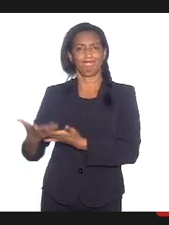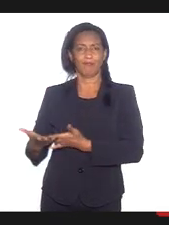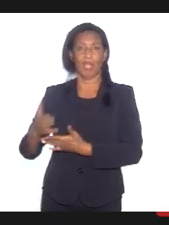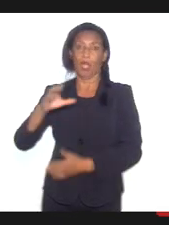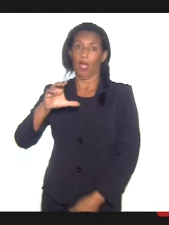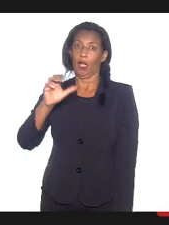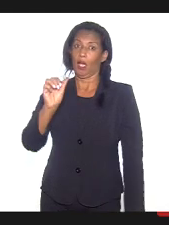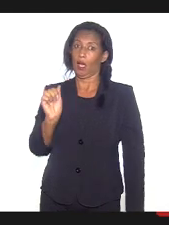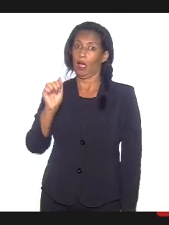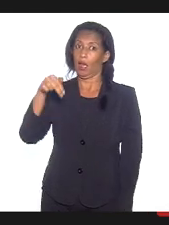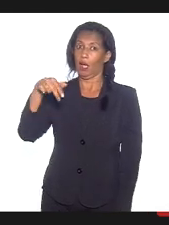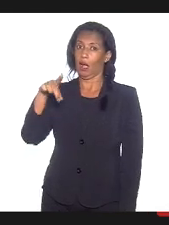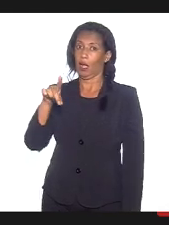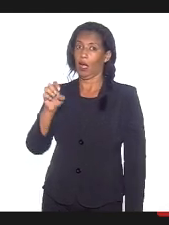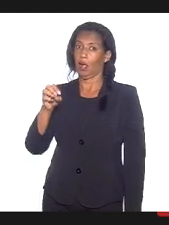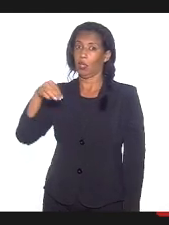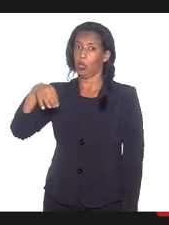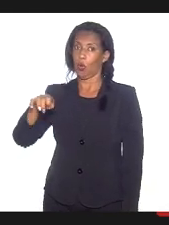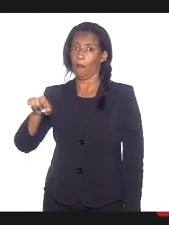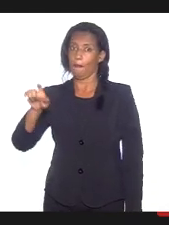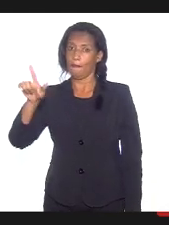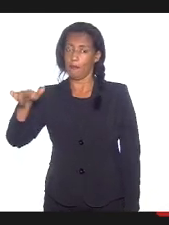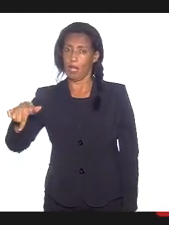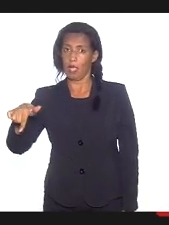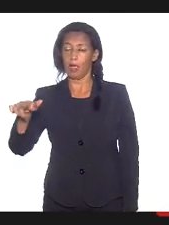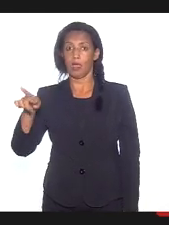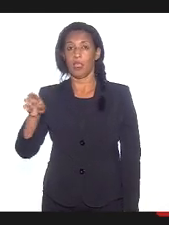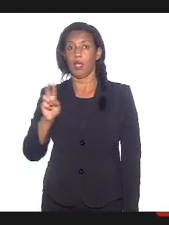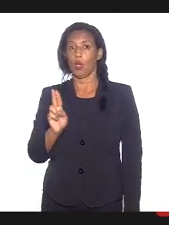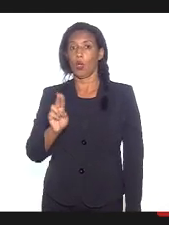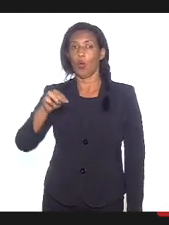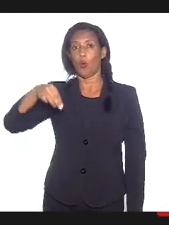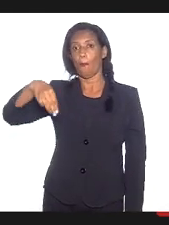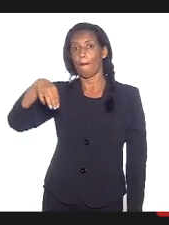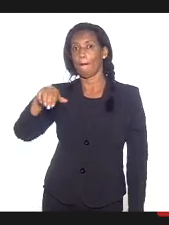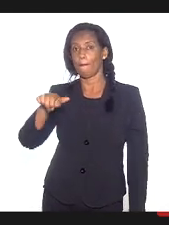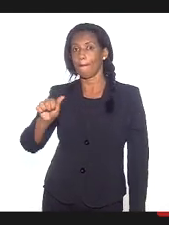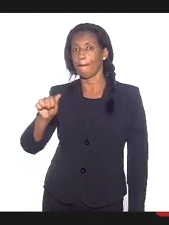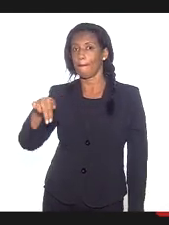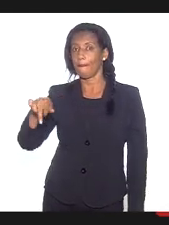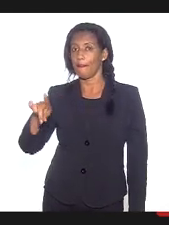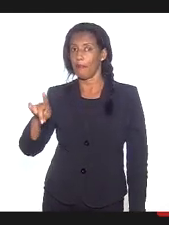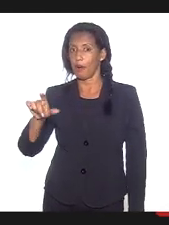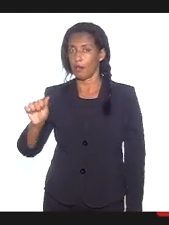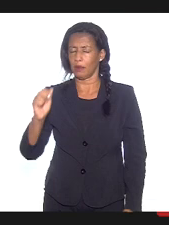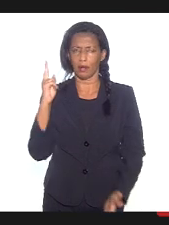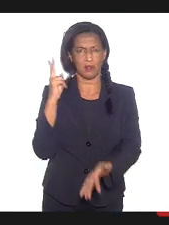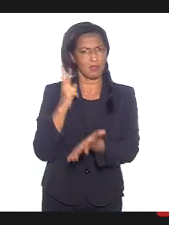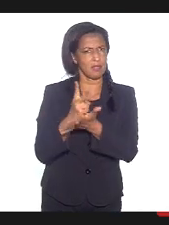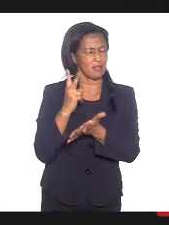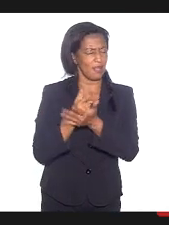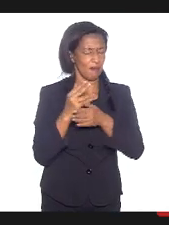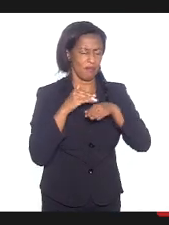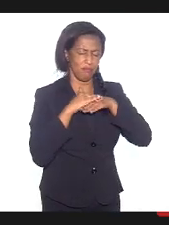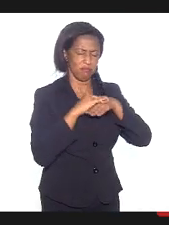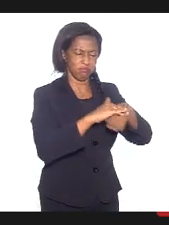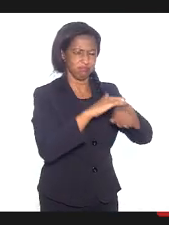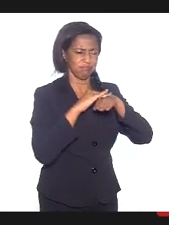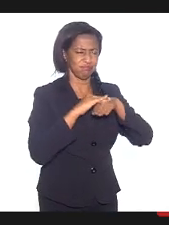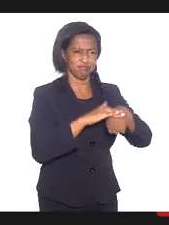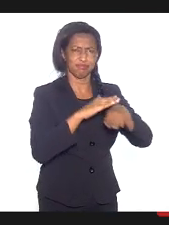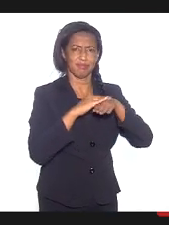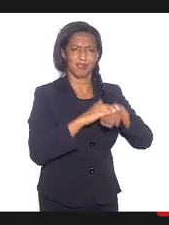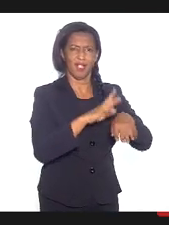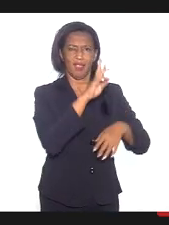sempre conversamos nas nossas reuniões. Infelizmente, é um tema recorrente nas nossas conversas com a Mãe Nilce, com a Mãe Meninazinha.